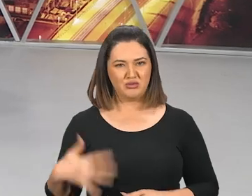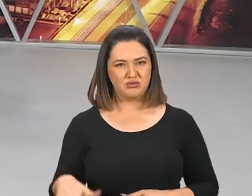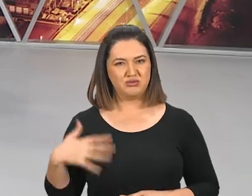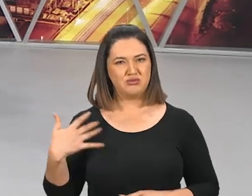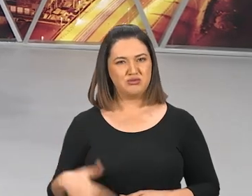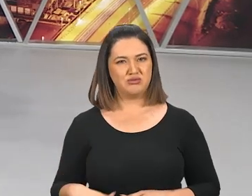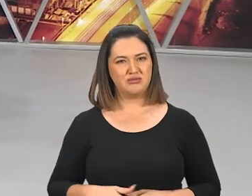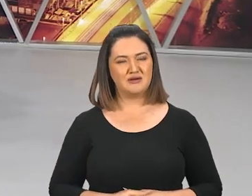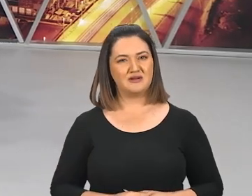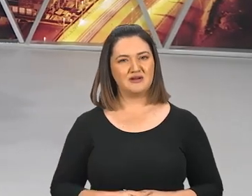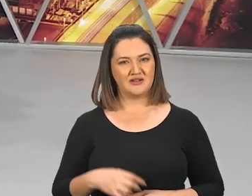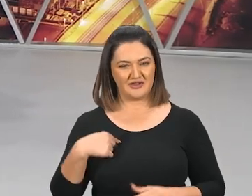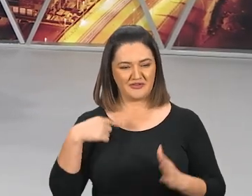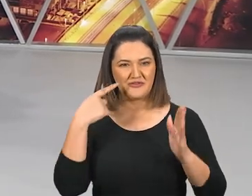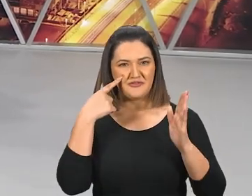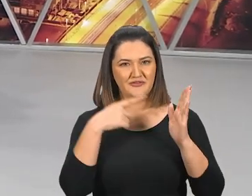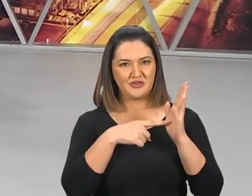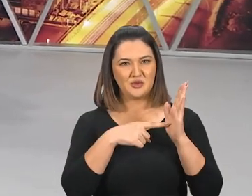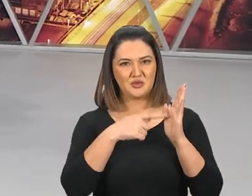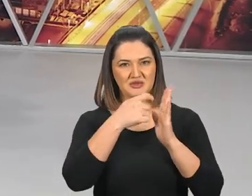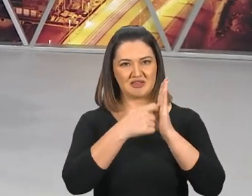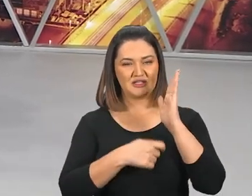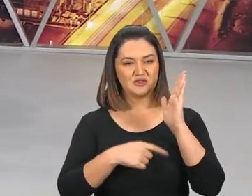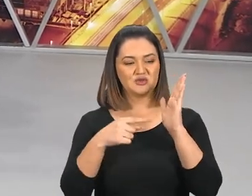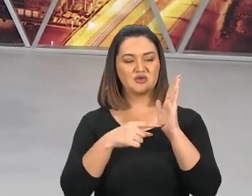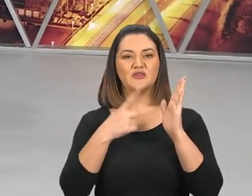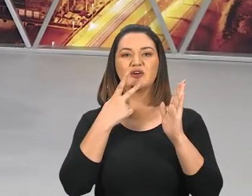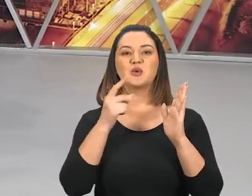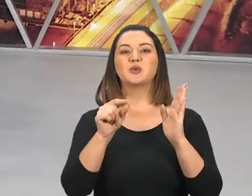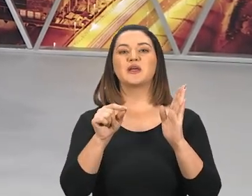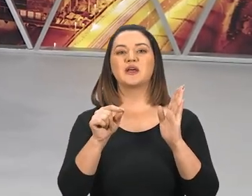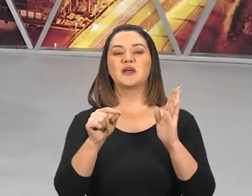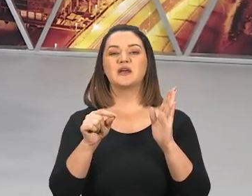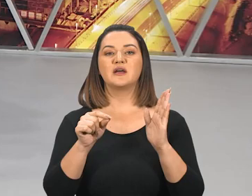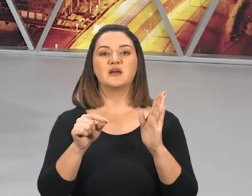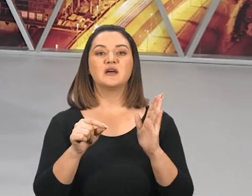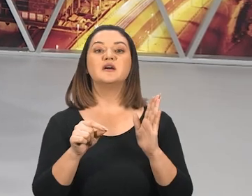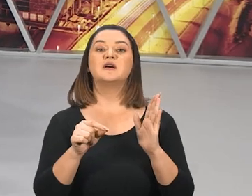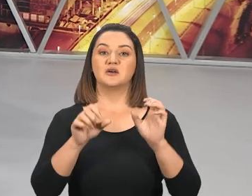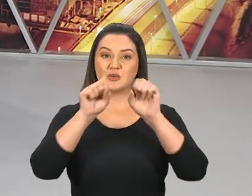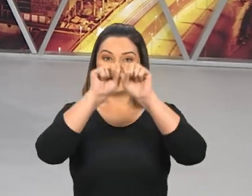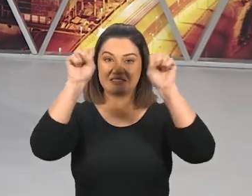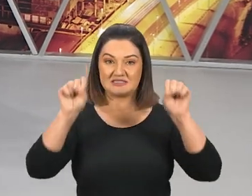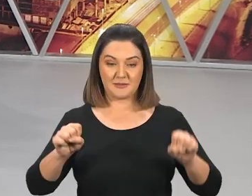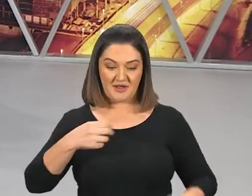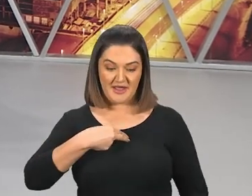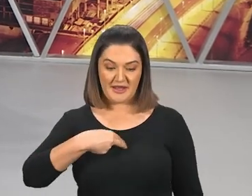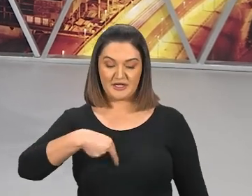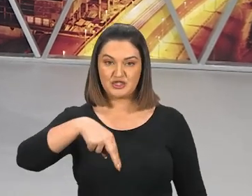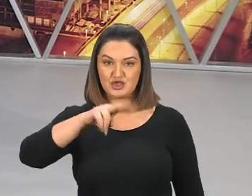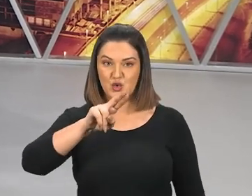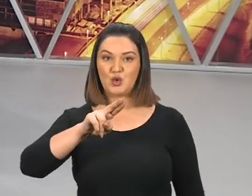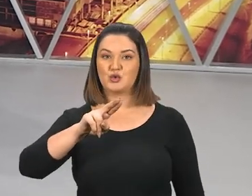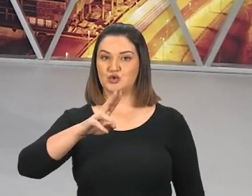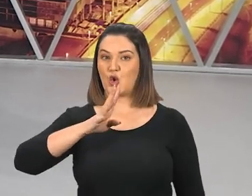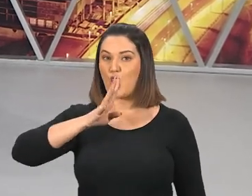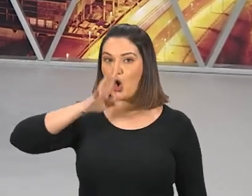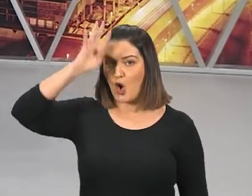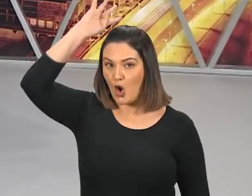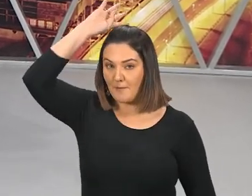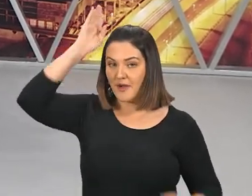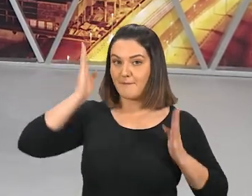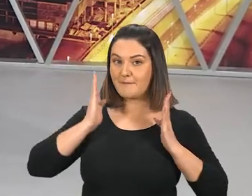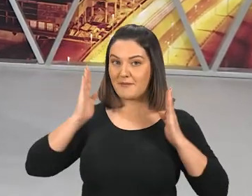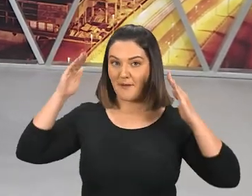Meu Deus do céu, Ouviu isso? Então, Aqui está mostrando, Que o sistema religioso, De Roma, O sistema